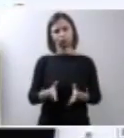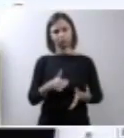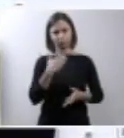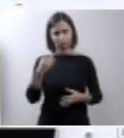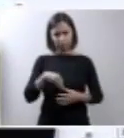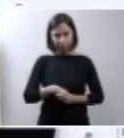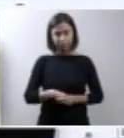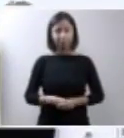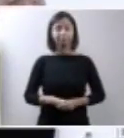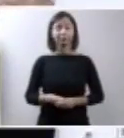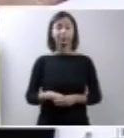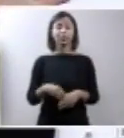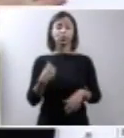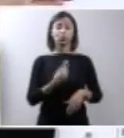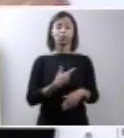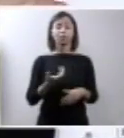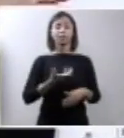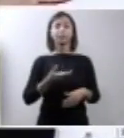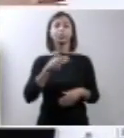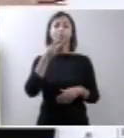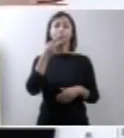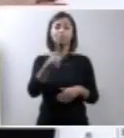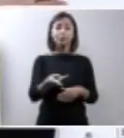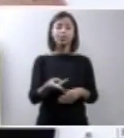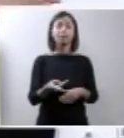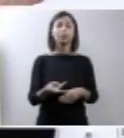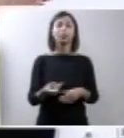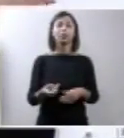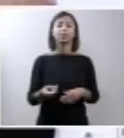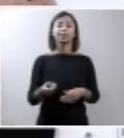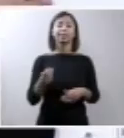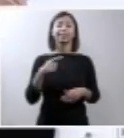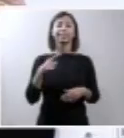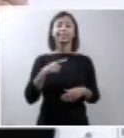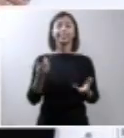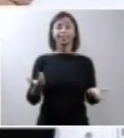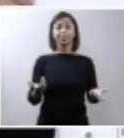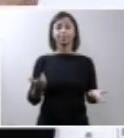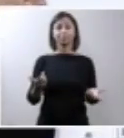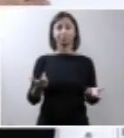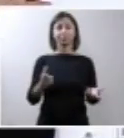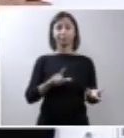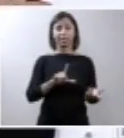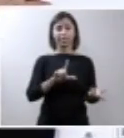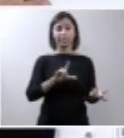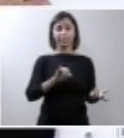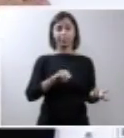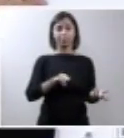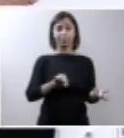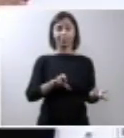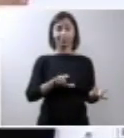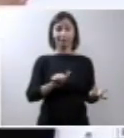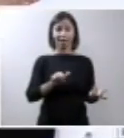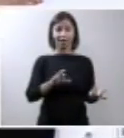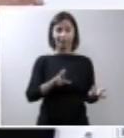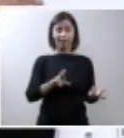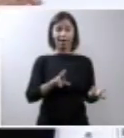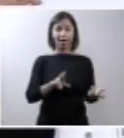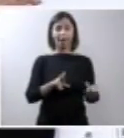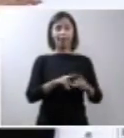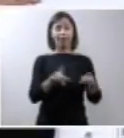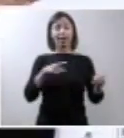queríamos dizer que a questão toda da liminar, ela colocou para as mulheres uma situação